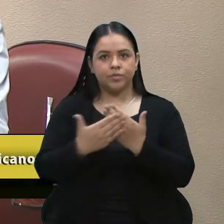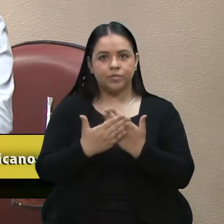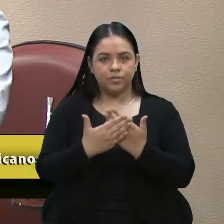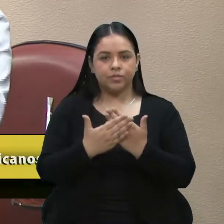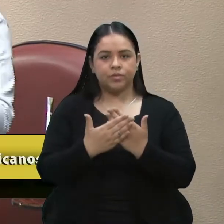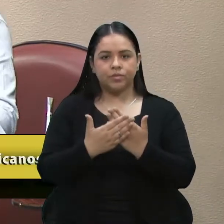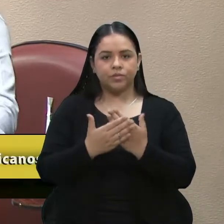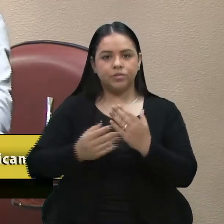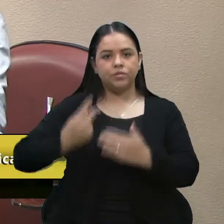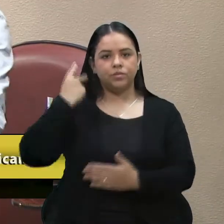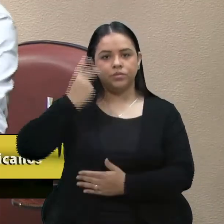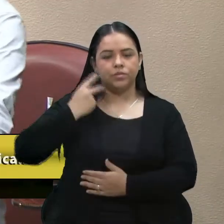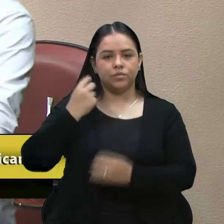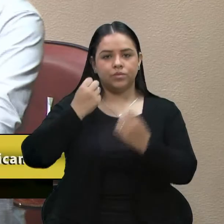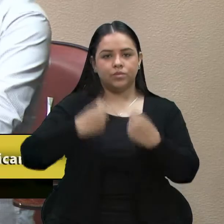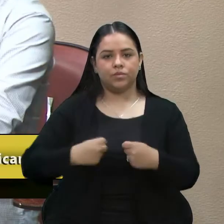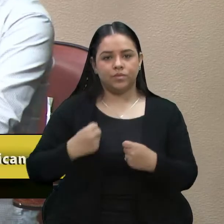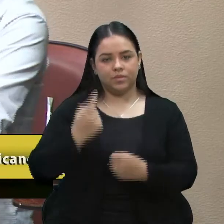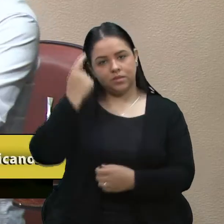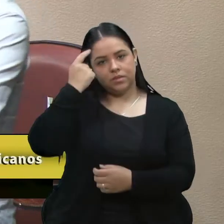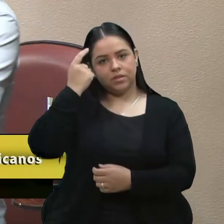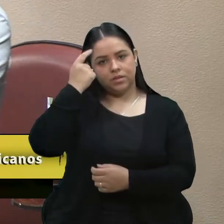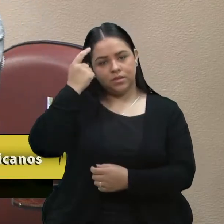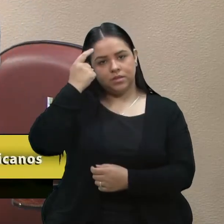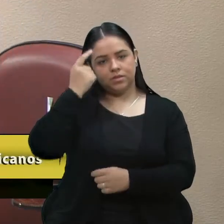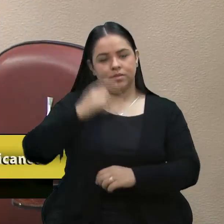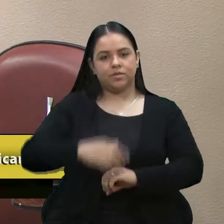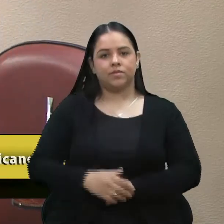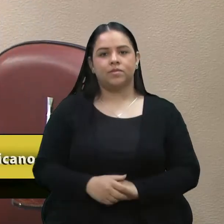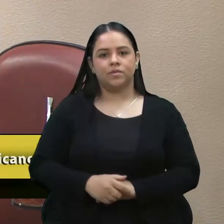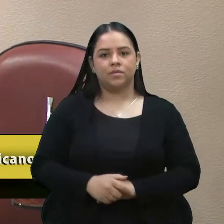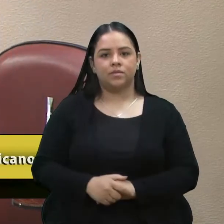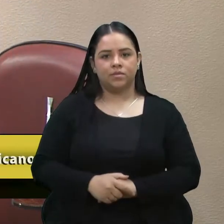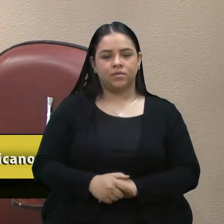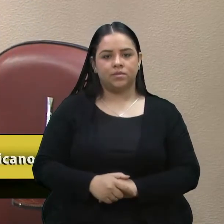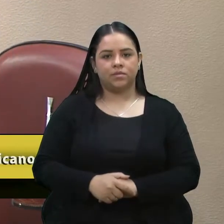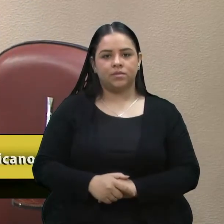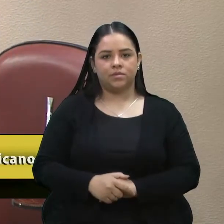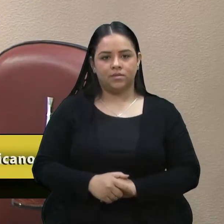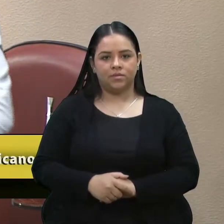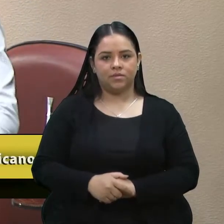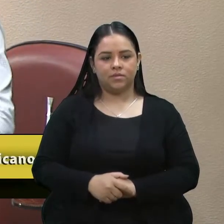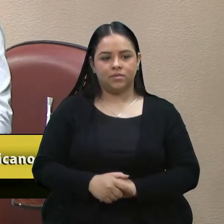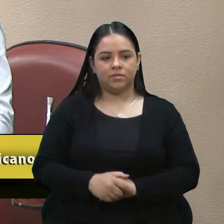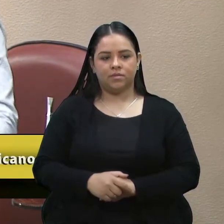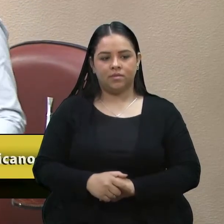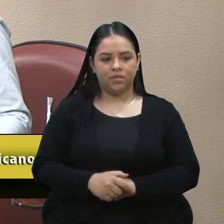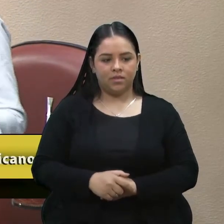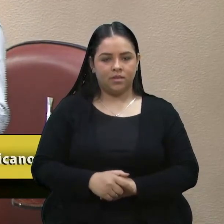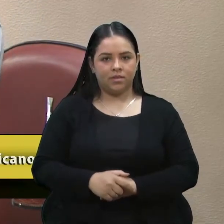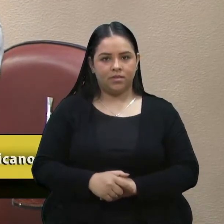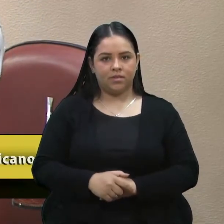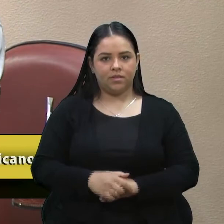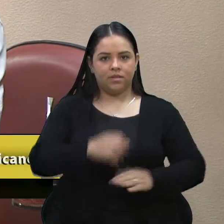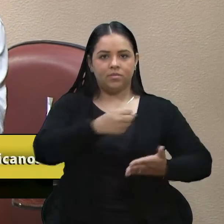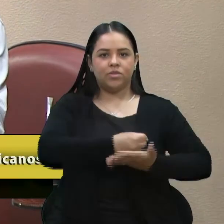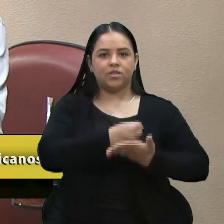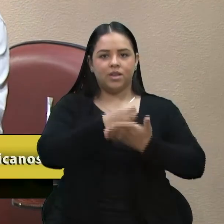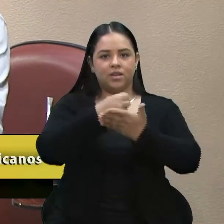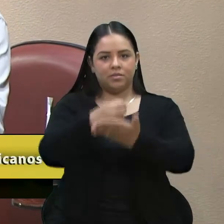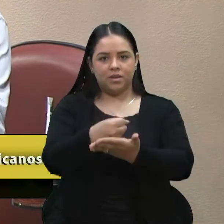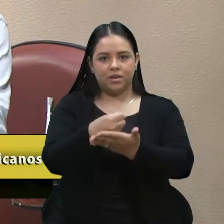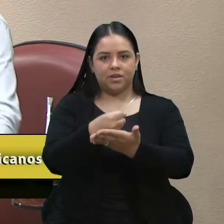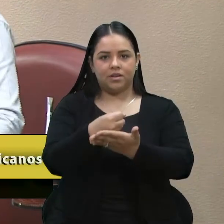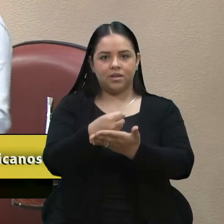pensando nesse quesito das nossas crianças e adolescentes, nos ajudar também a dar o apoio à Fundação de